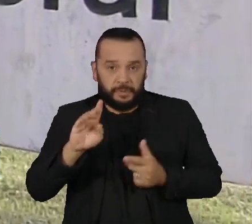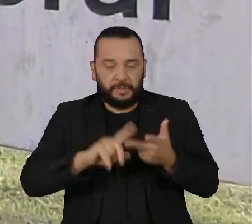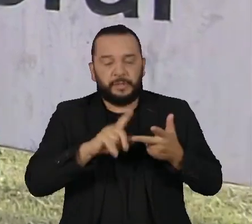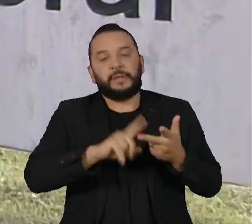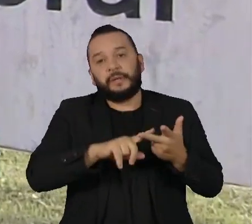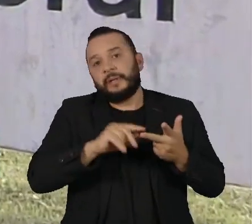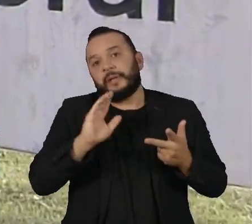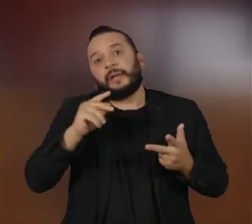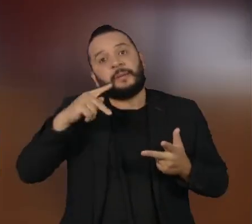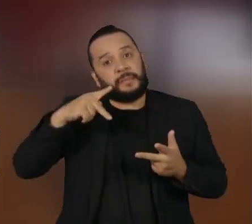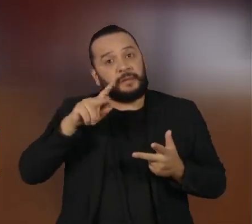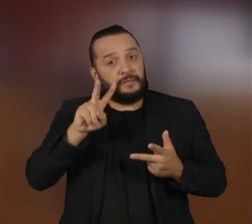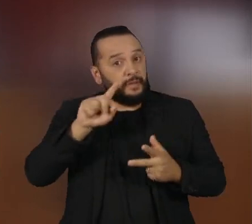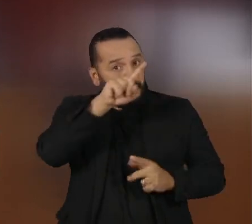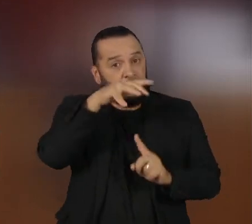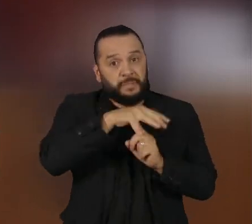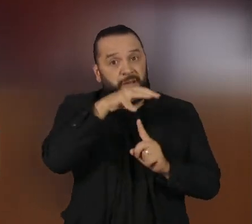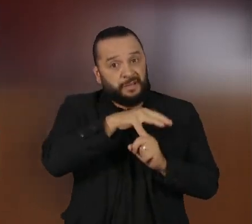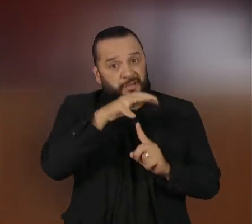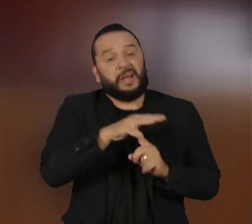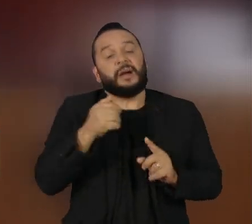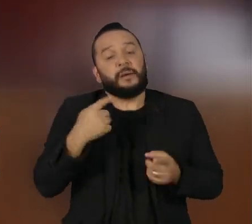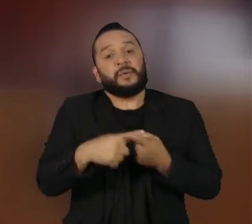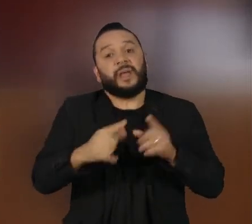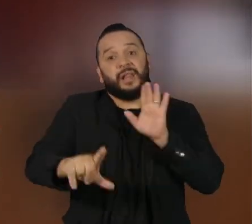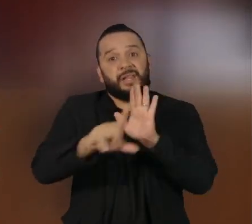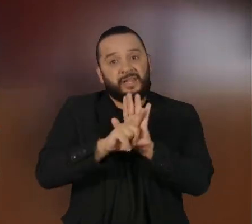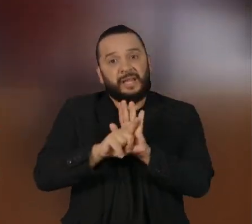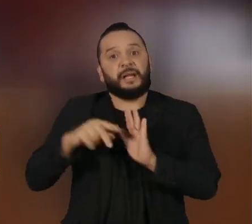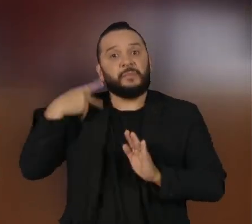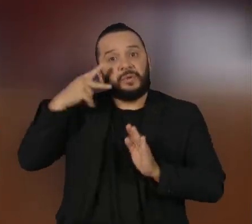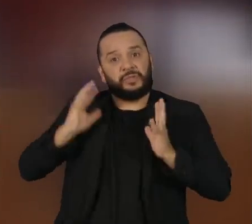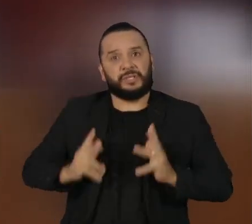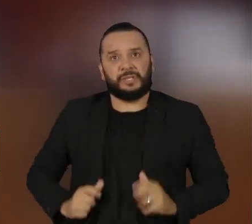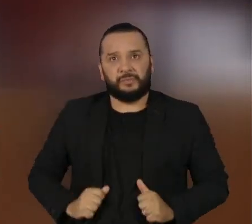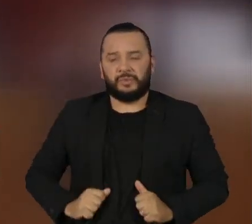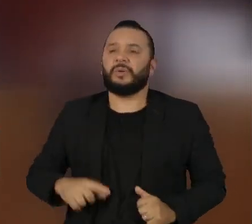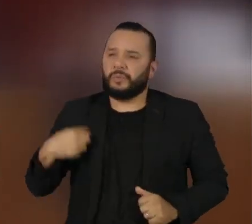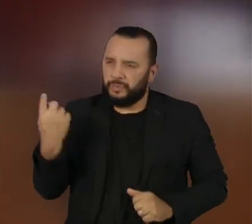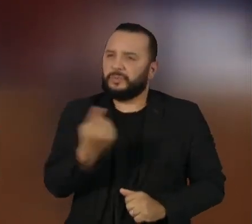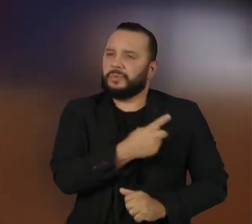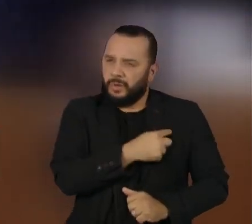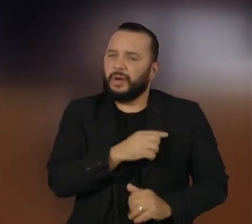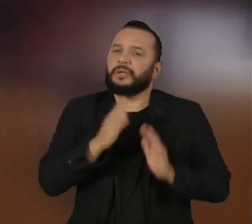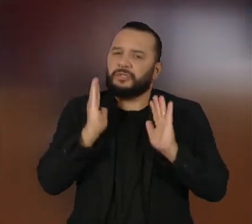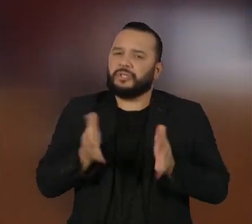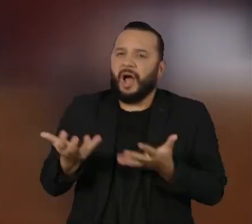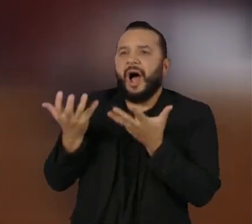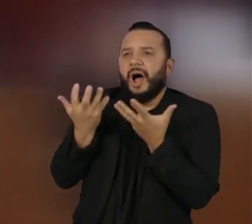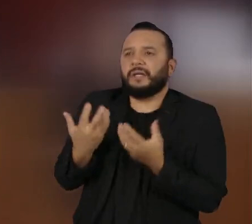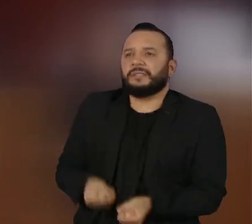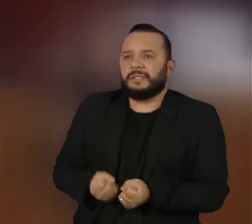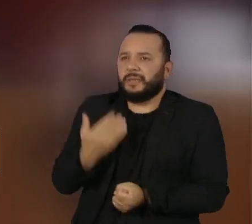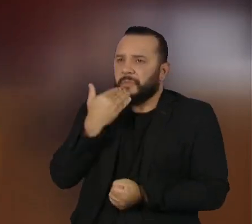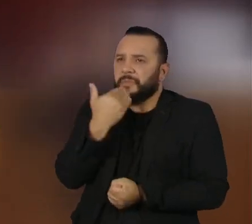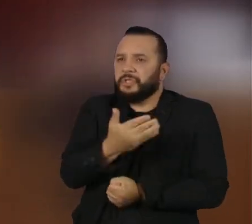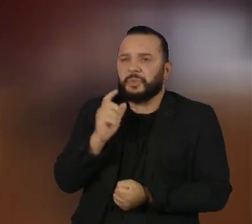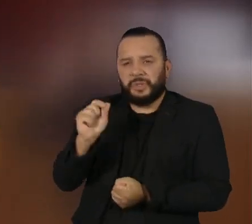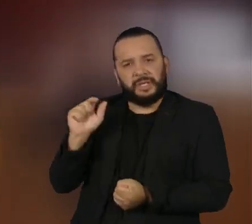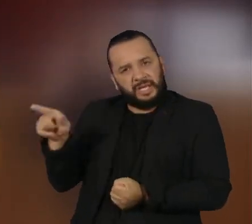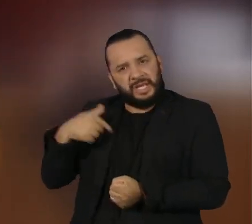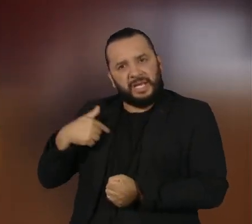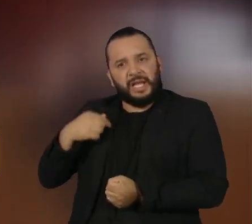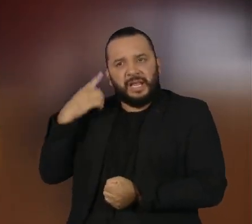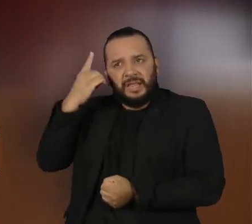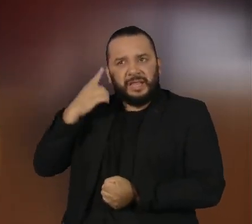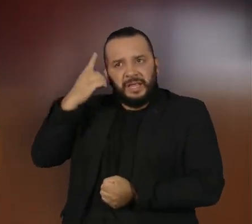na lei da ficha limpa. Proclamo o resultado. O Tribunal, por unanimidade, deu provimento aos recursos ordinários para indeferir o